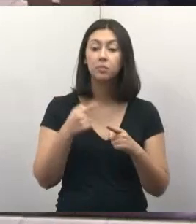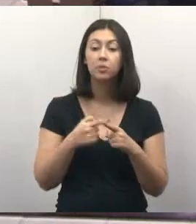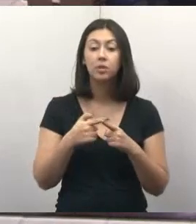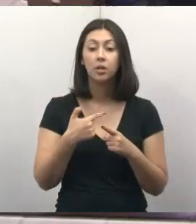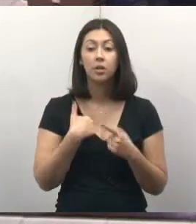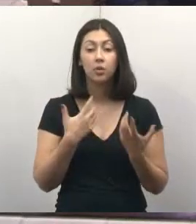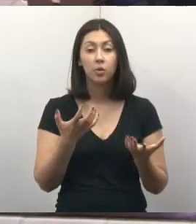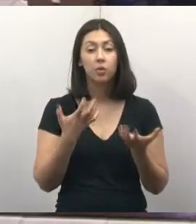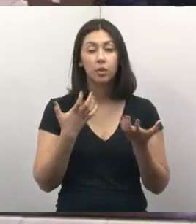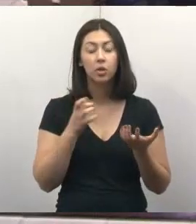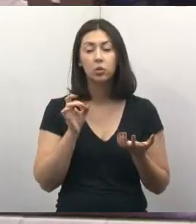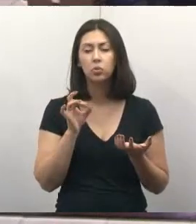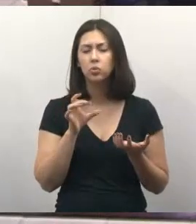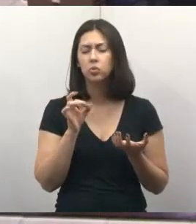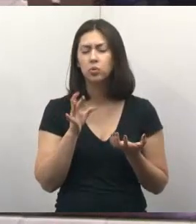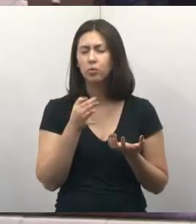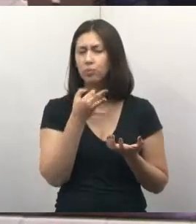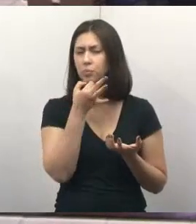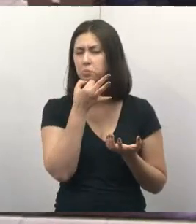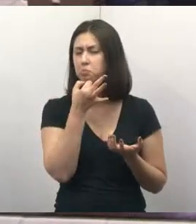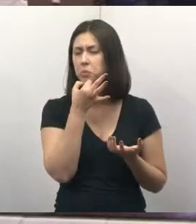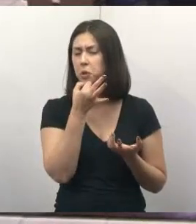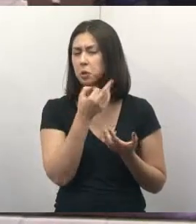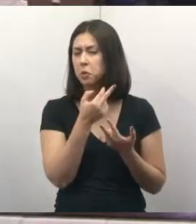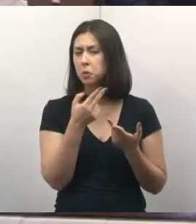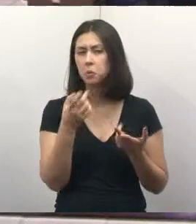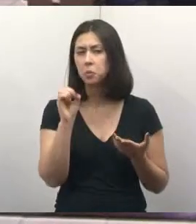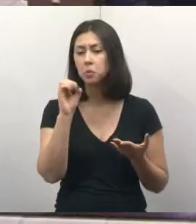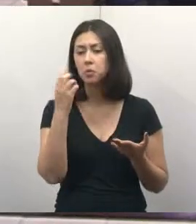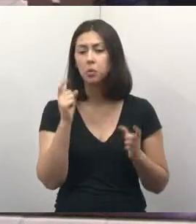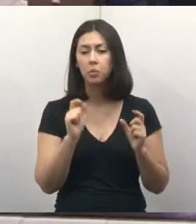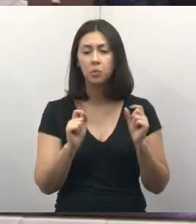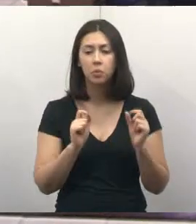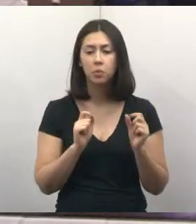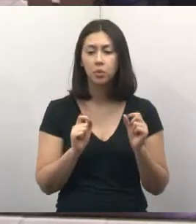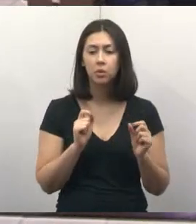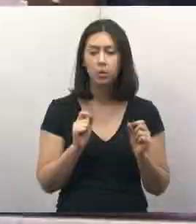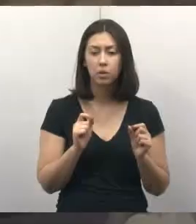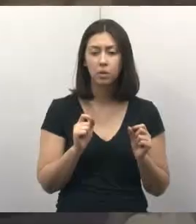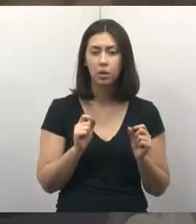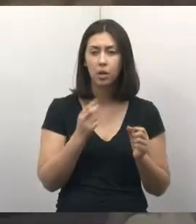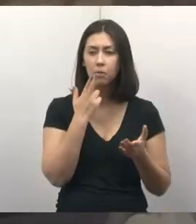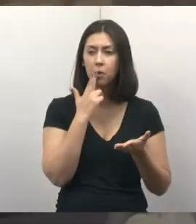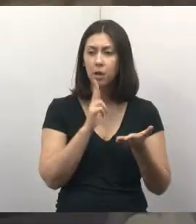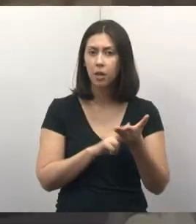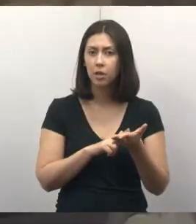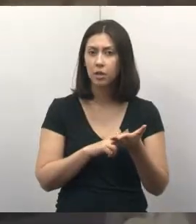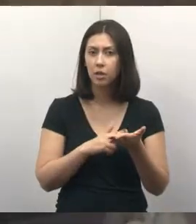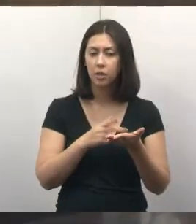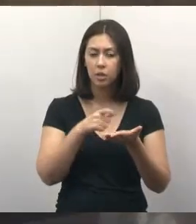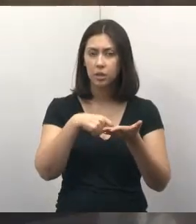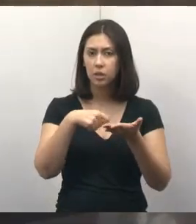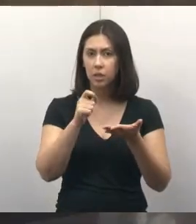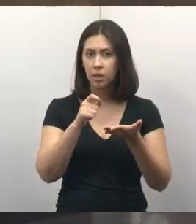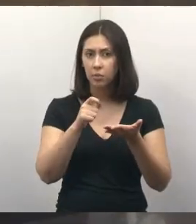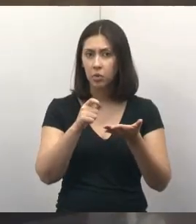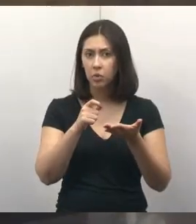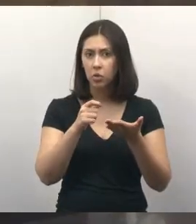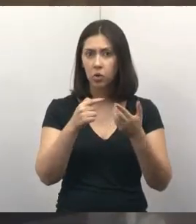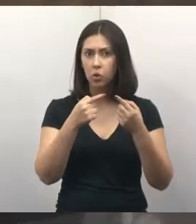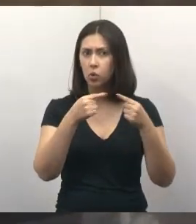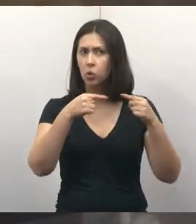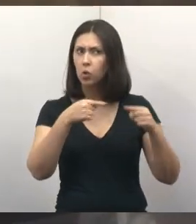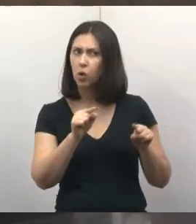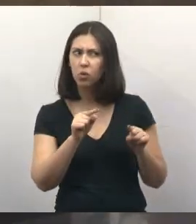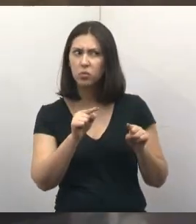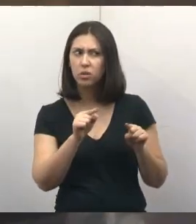só comentar um fato a respeito sobre a carta que a gente assinamos hoje de repúdio sobre o plano